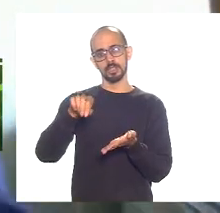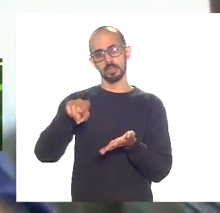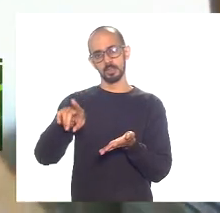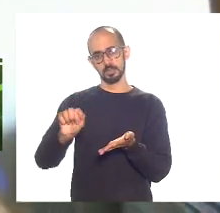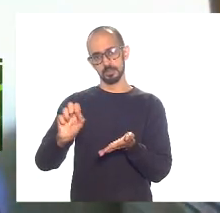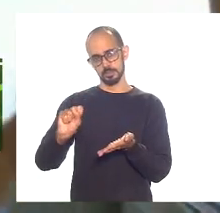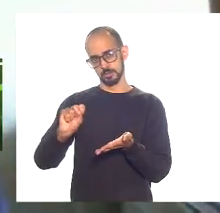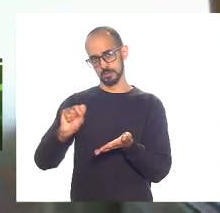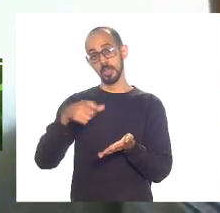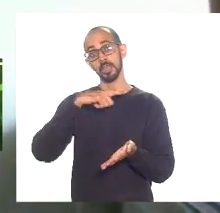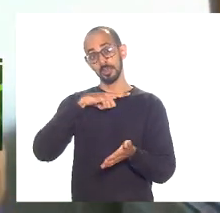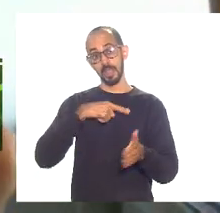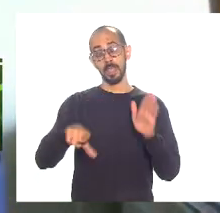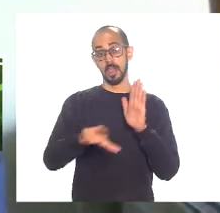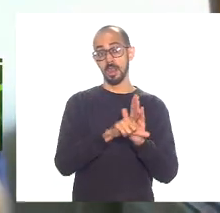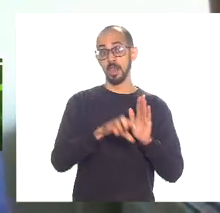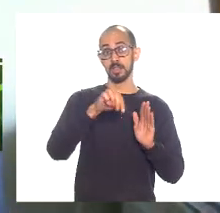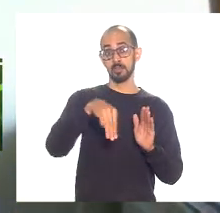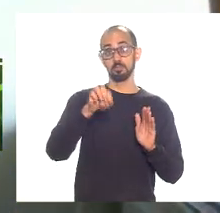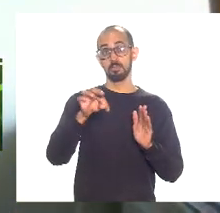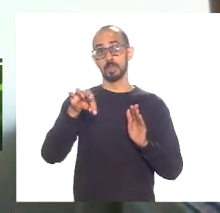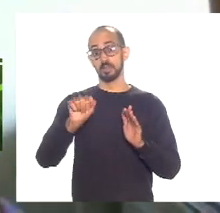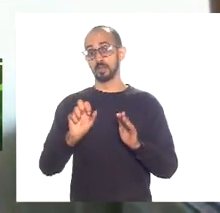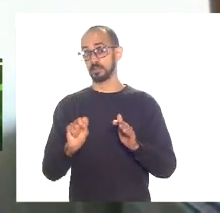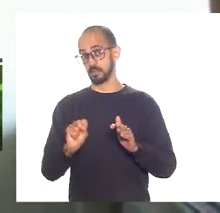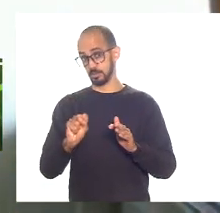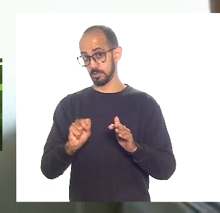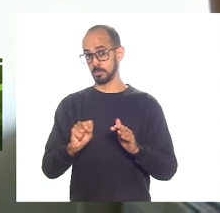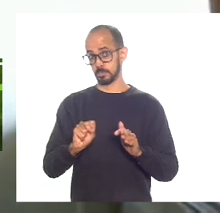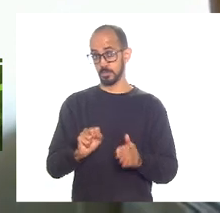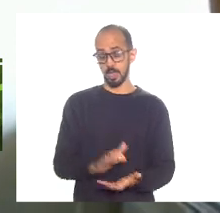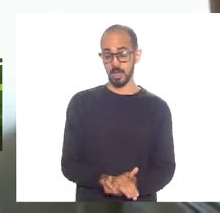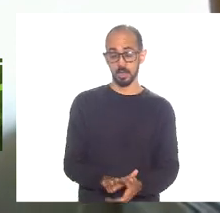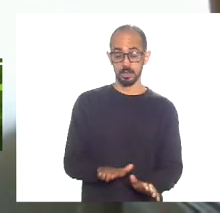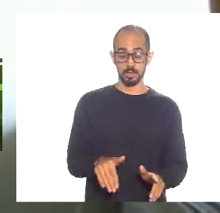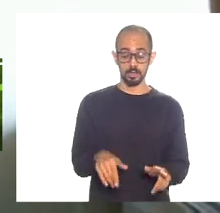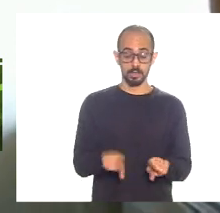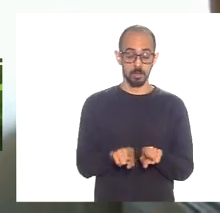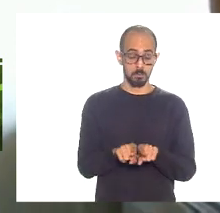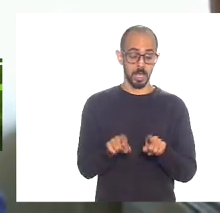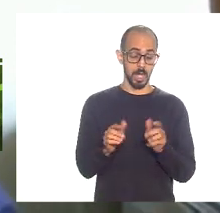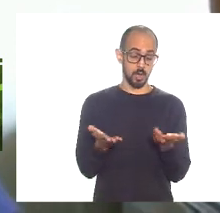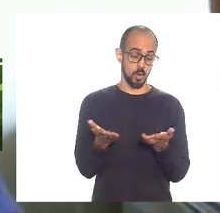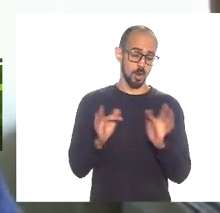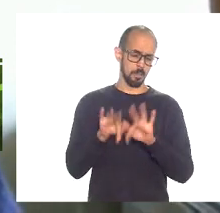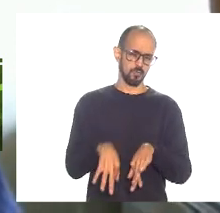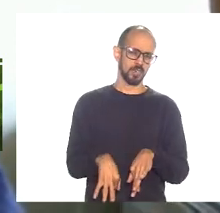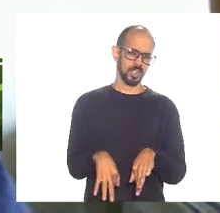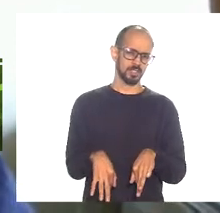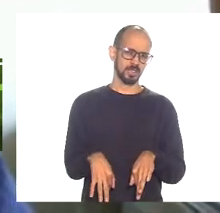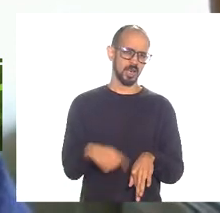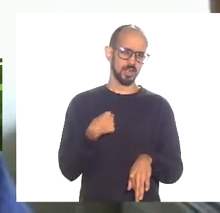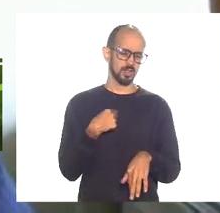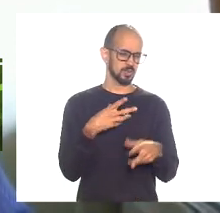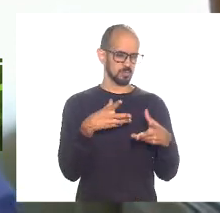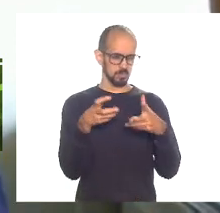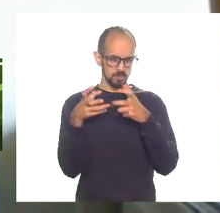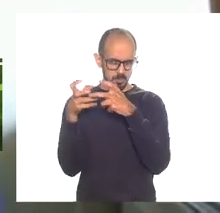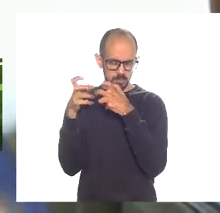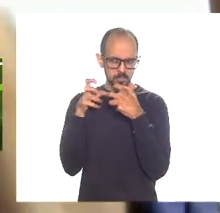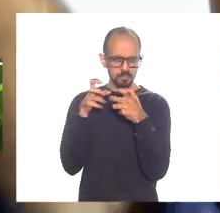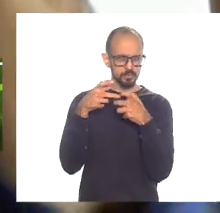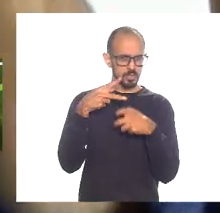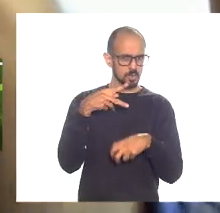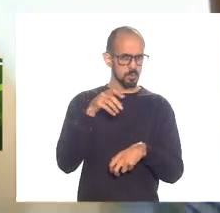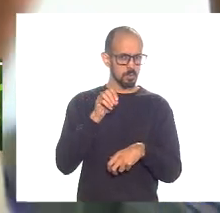metas então esse é um outro ponto e por último eu tenho ouvido muito podcast